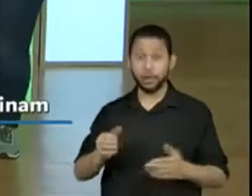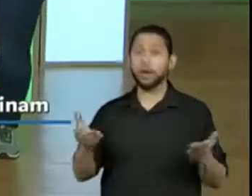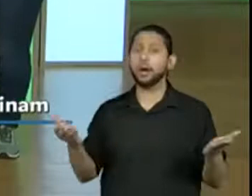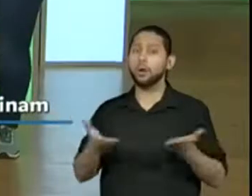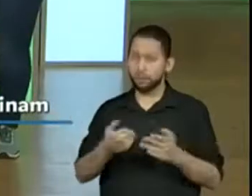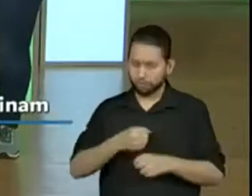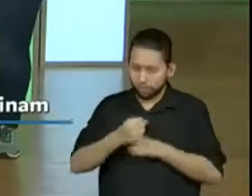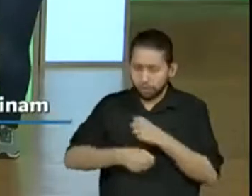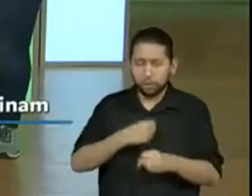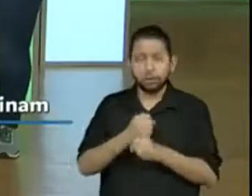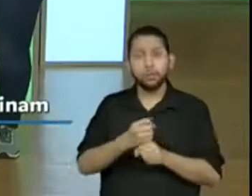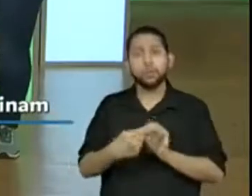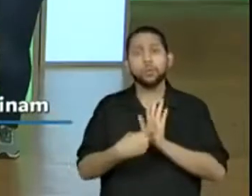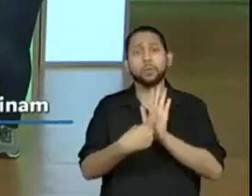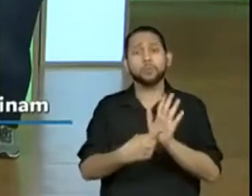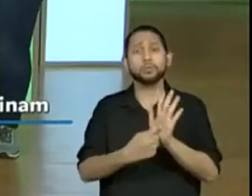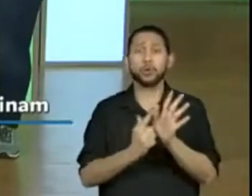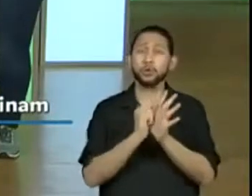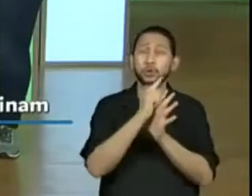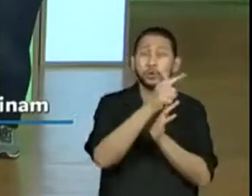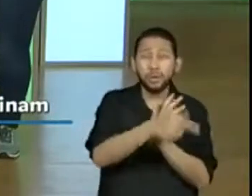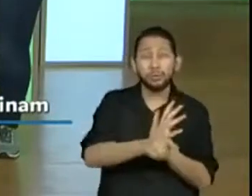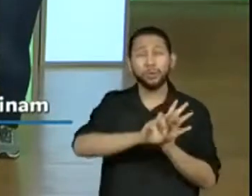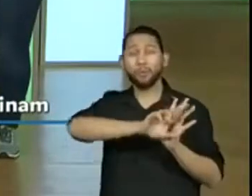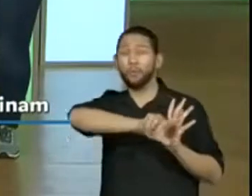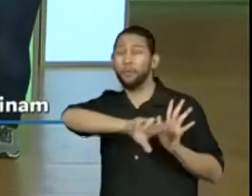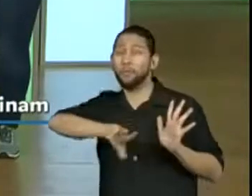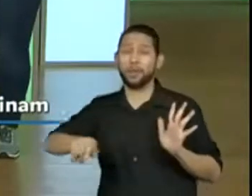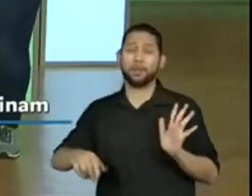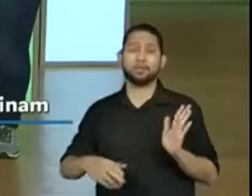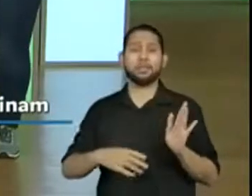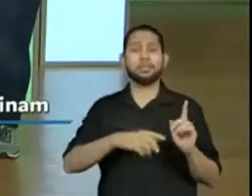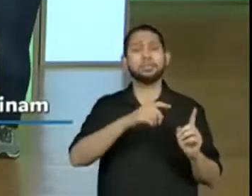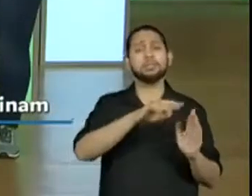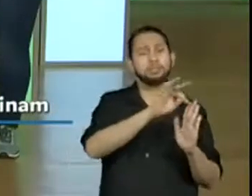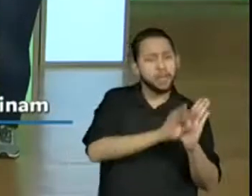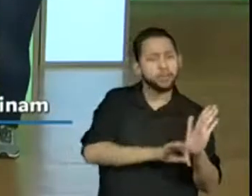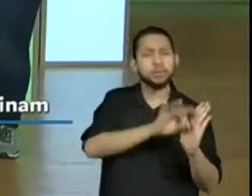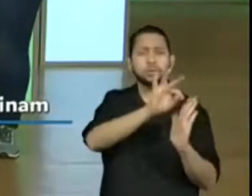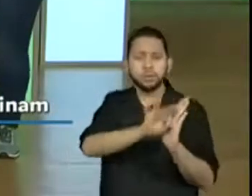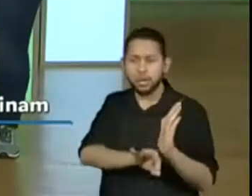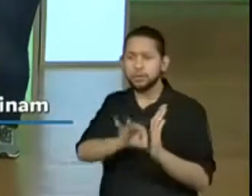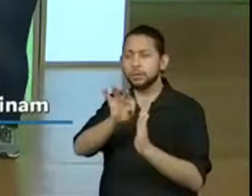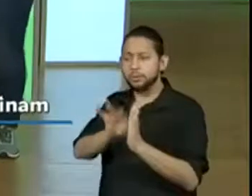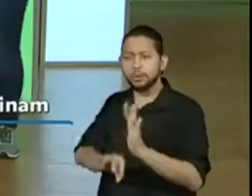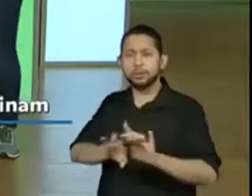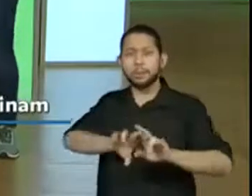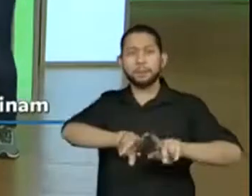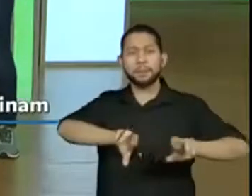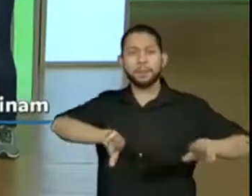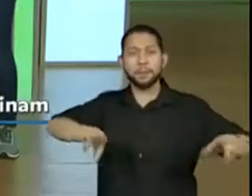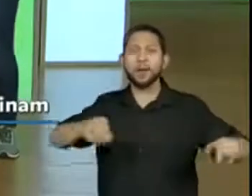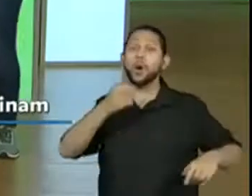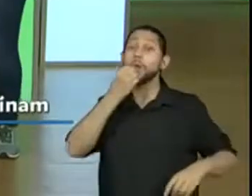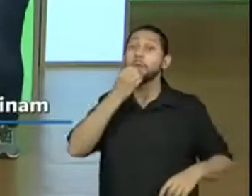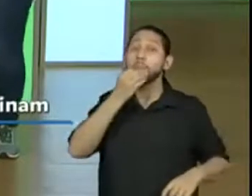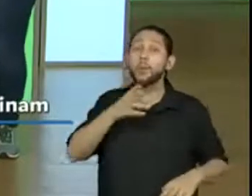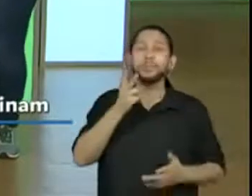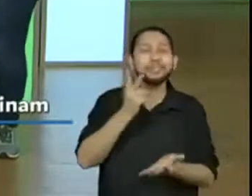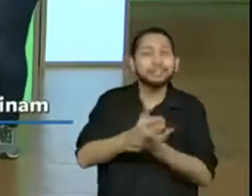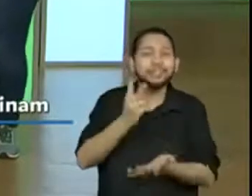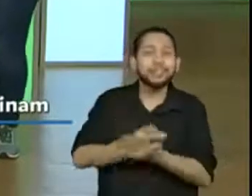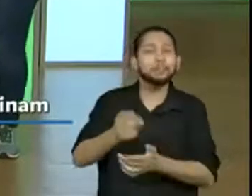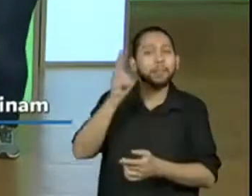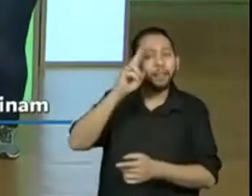ano todos os gêneros, que é sempre bom reviver, voltar, né, professora? Revoltar? É, voltar, reviver.